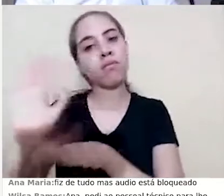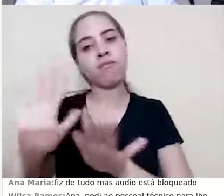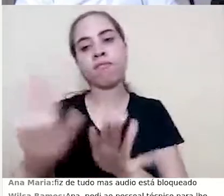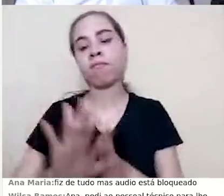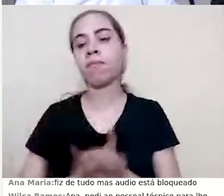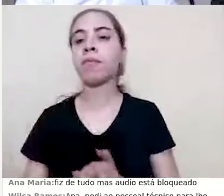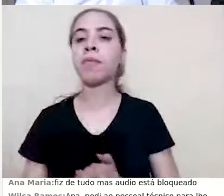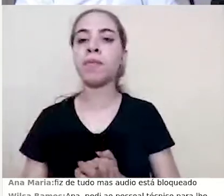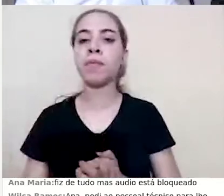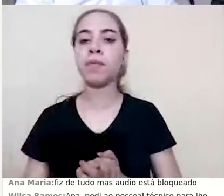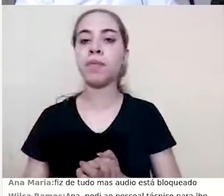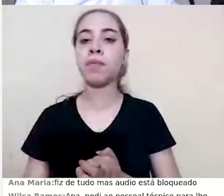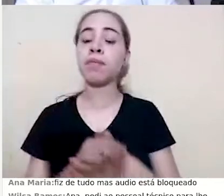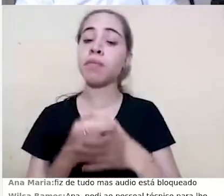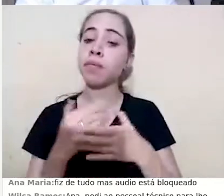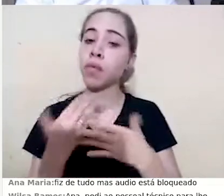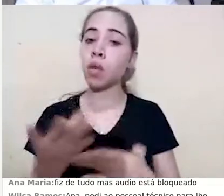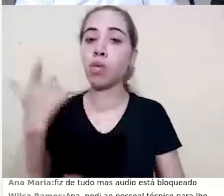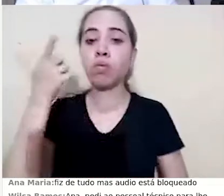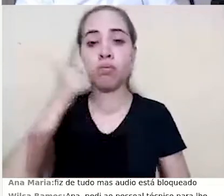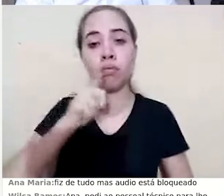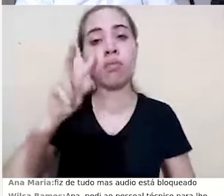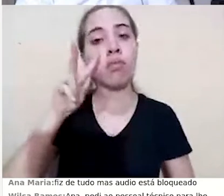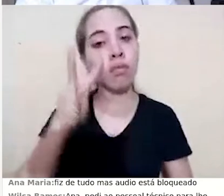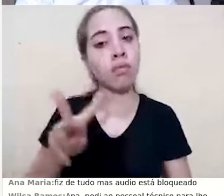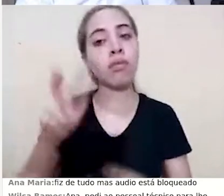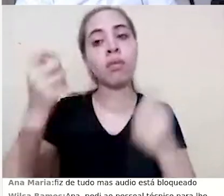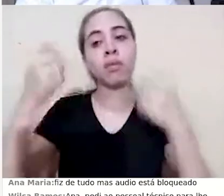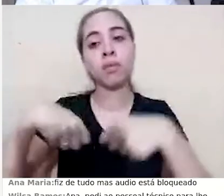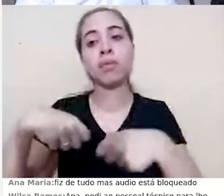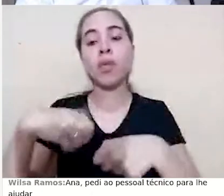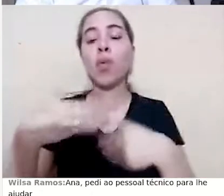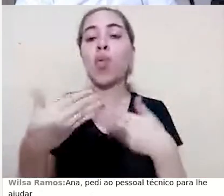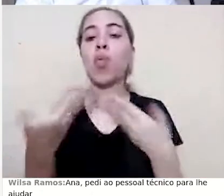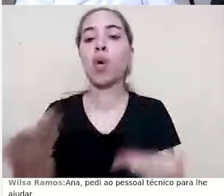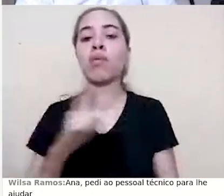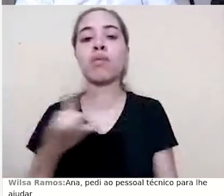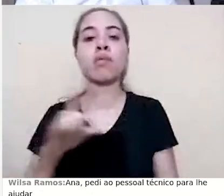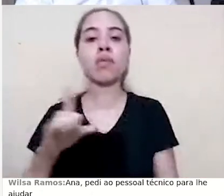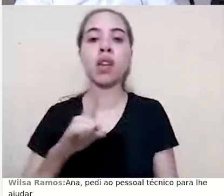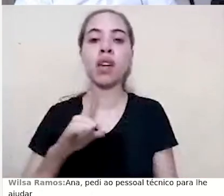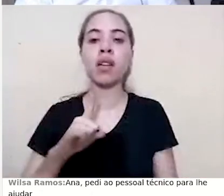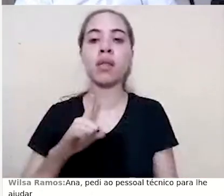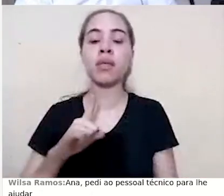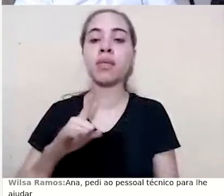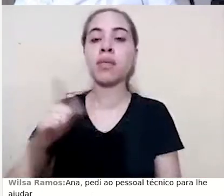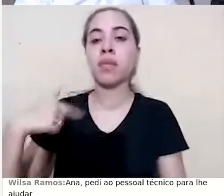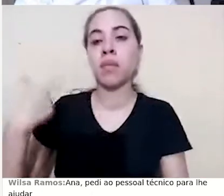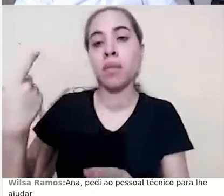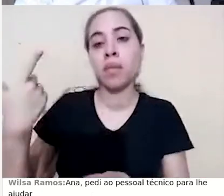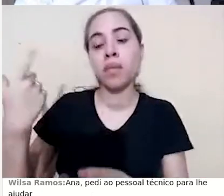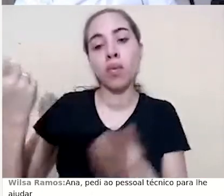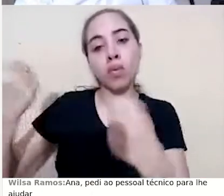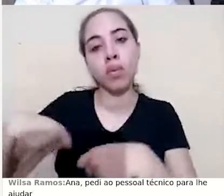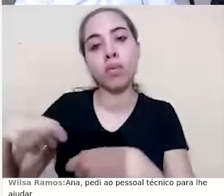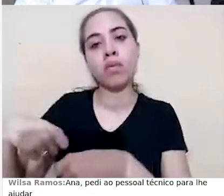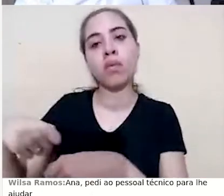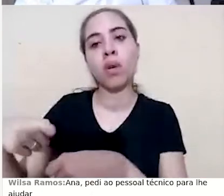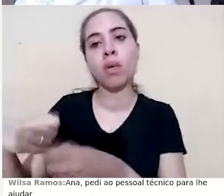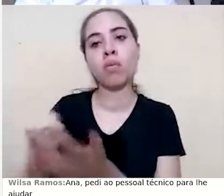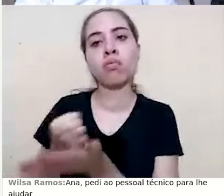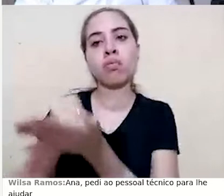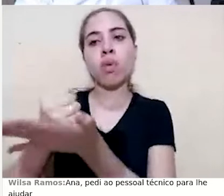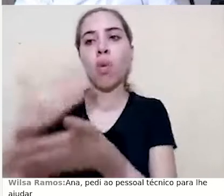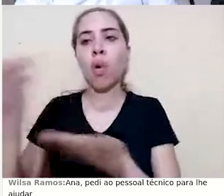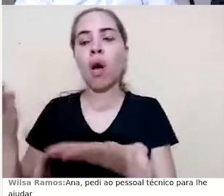Então, eu consigo verificar quais recursos foram realizados. Eu vejo, por exemplo, que